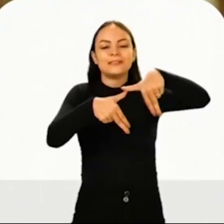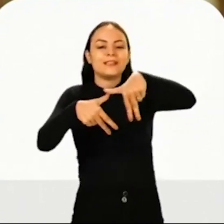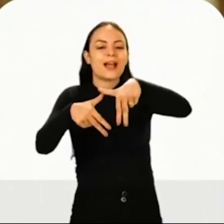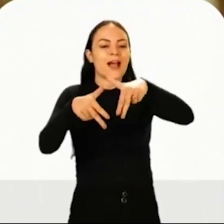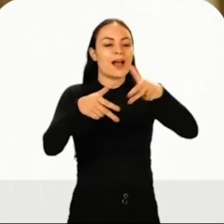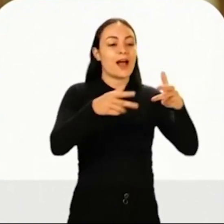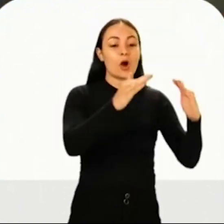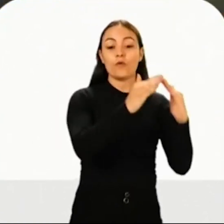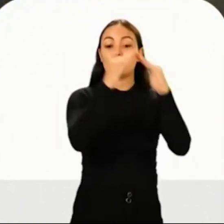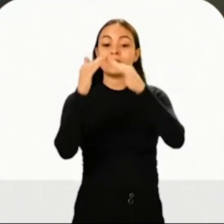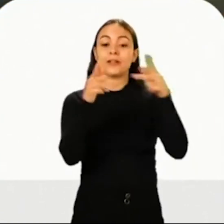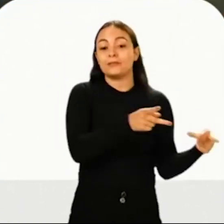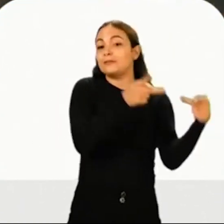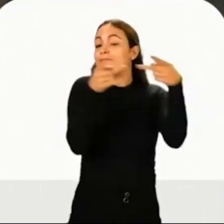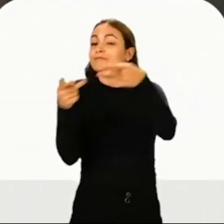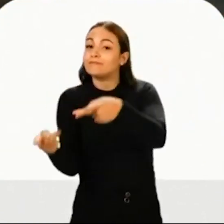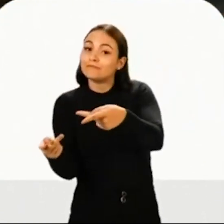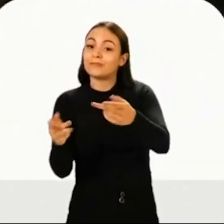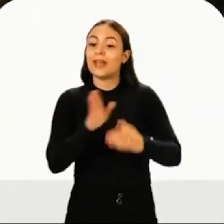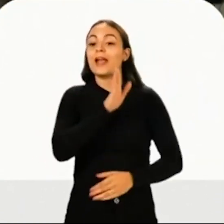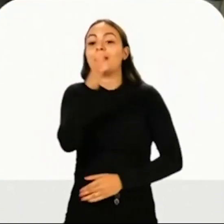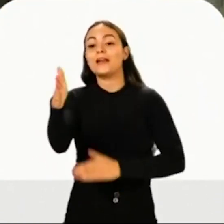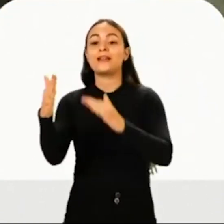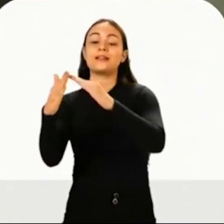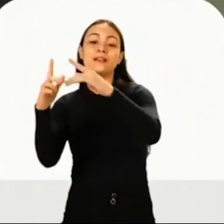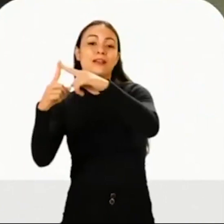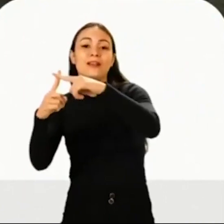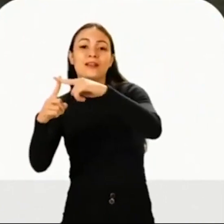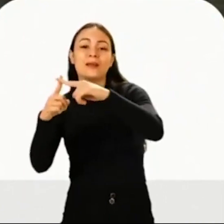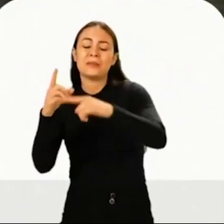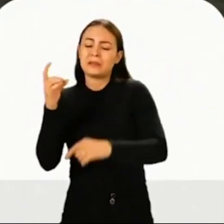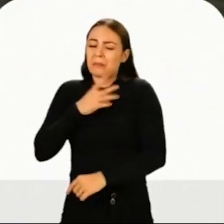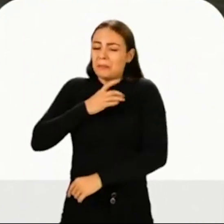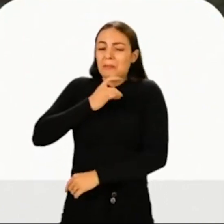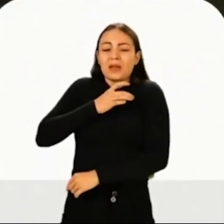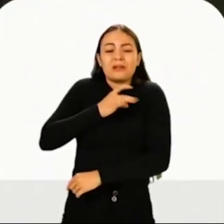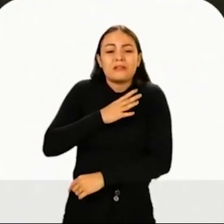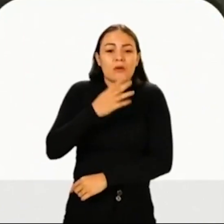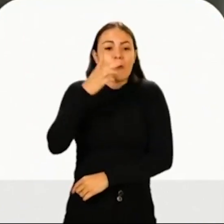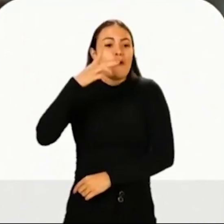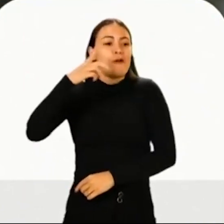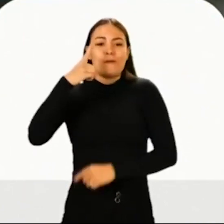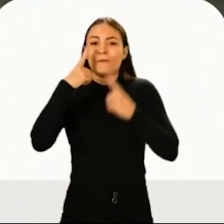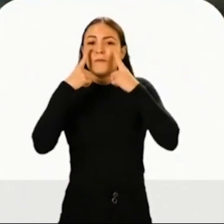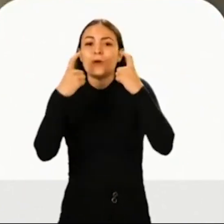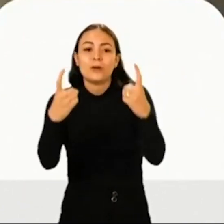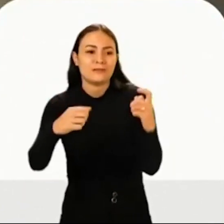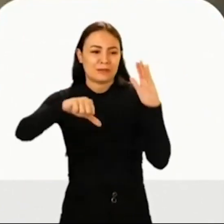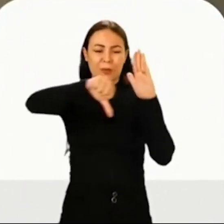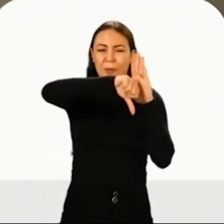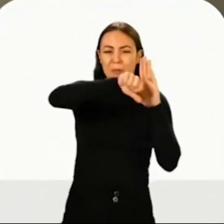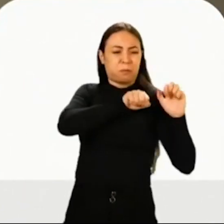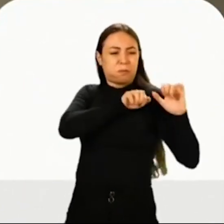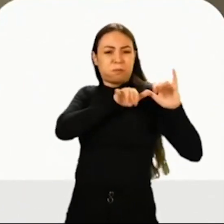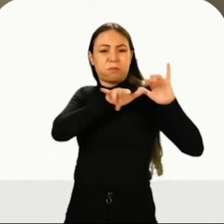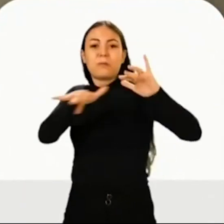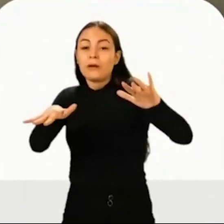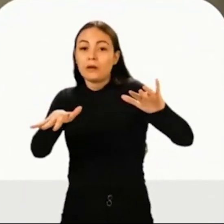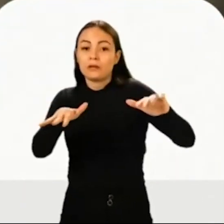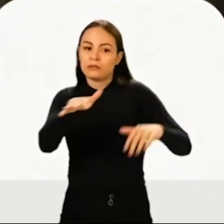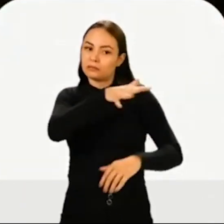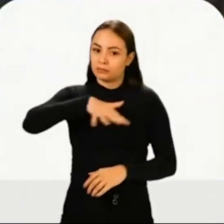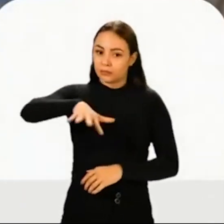visitar o vizinho. Tem gente hoje que não vai para a igreja porque tem medo de sair e a violência à noite ameaça. Rondônia está se tornando um território